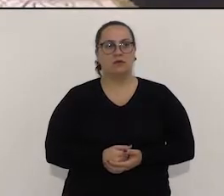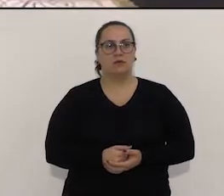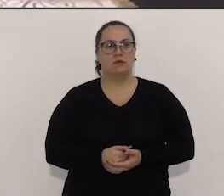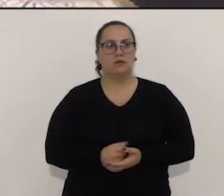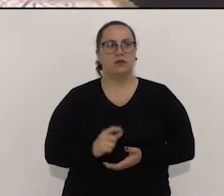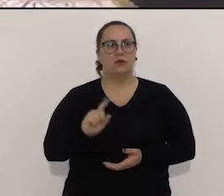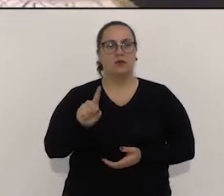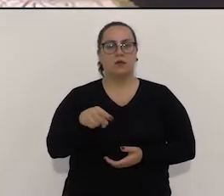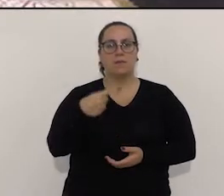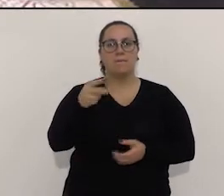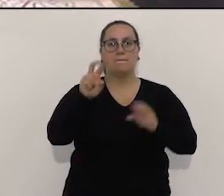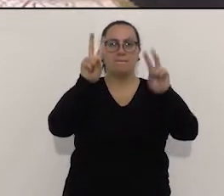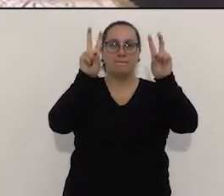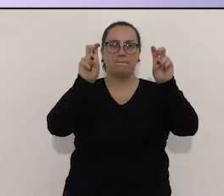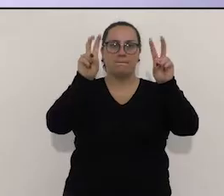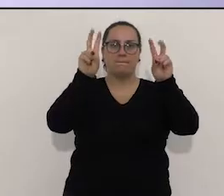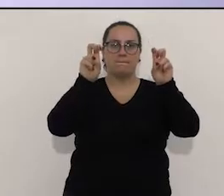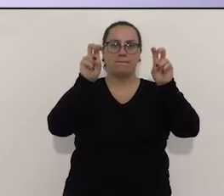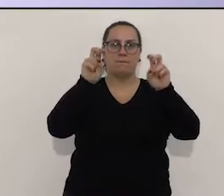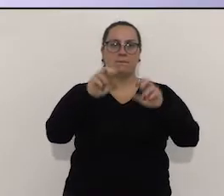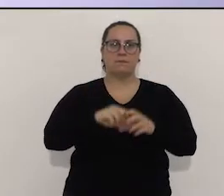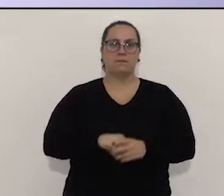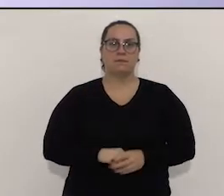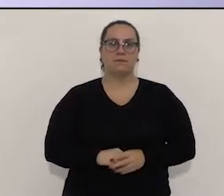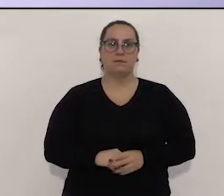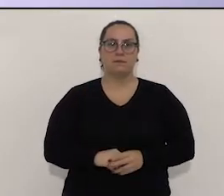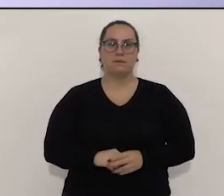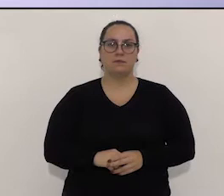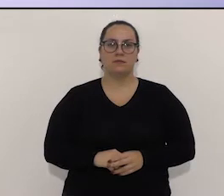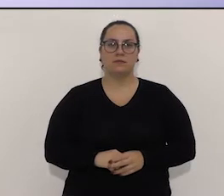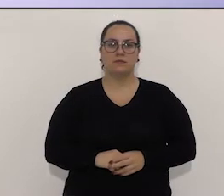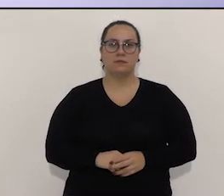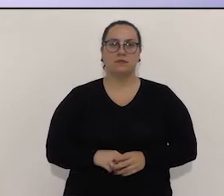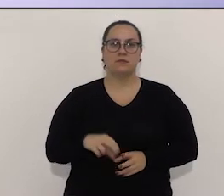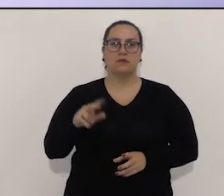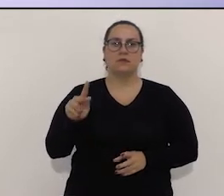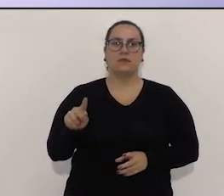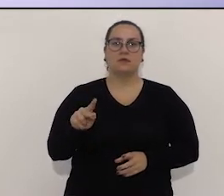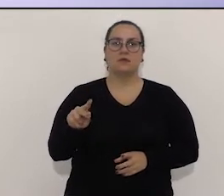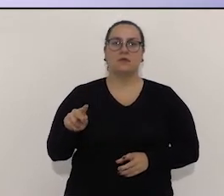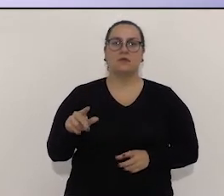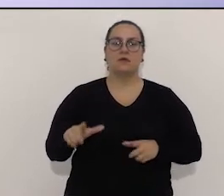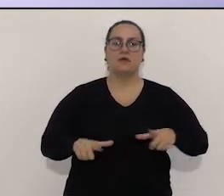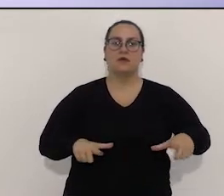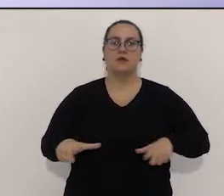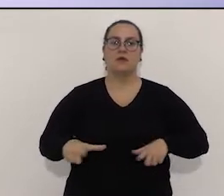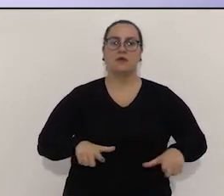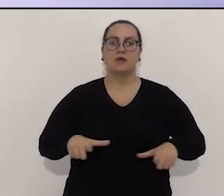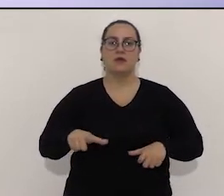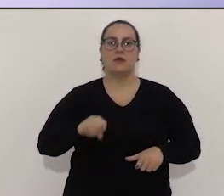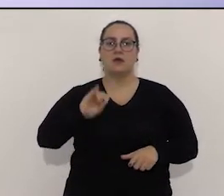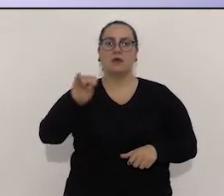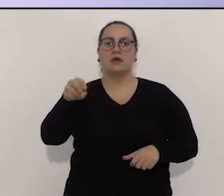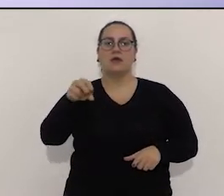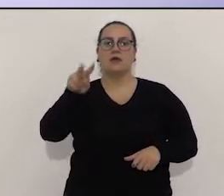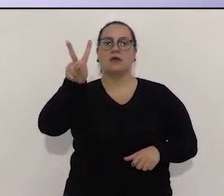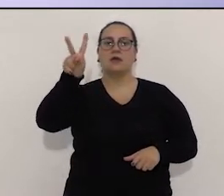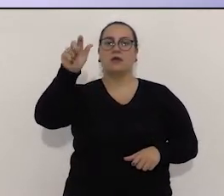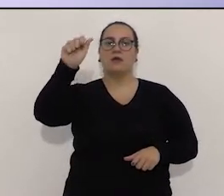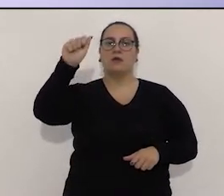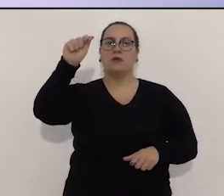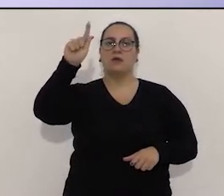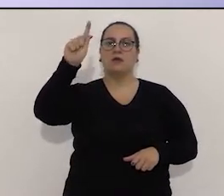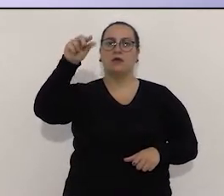Próximo tema, para o professor Sebastião, vamos falar de emprego. E quem faz a